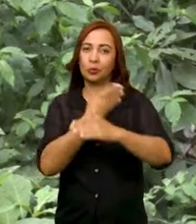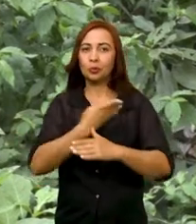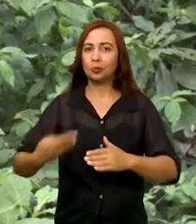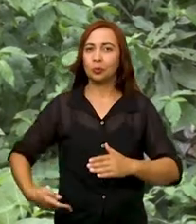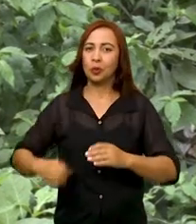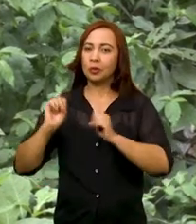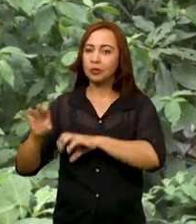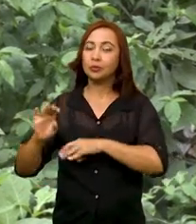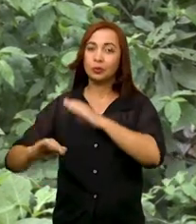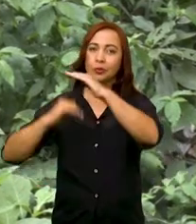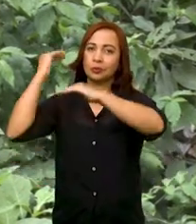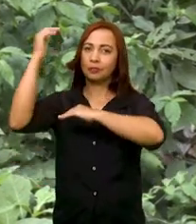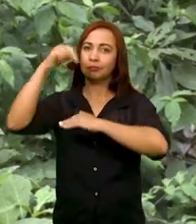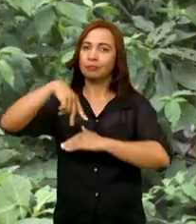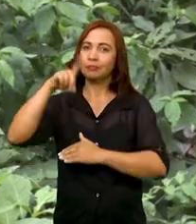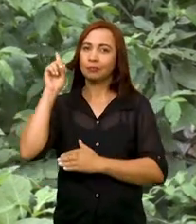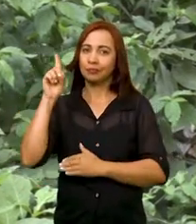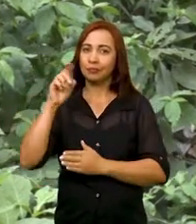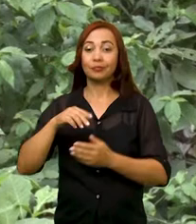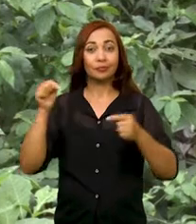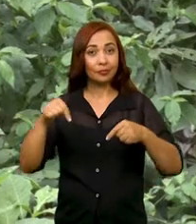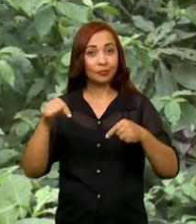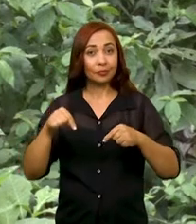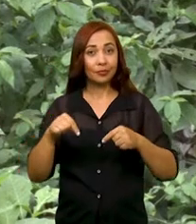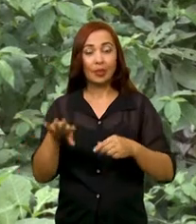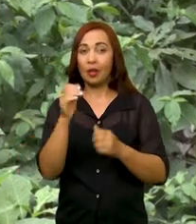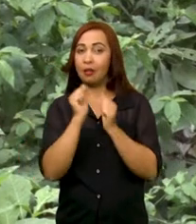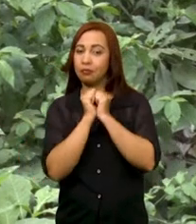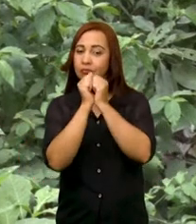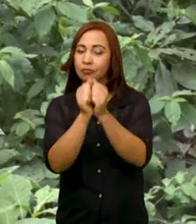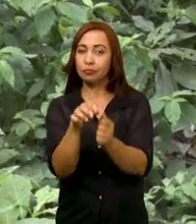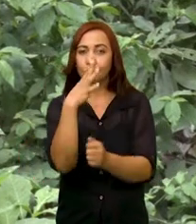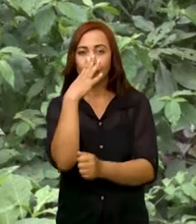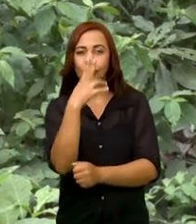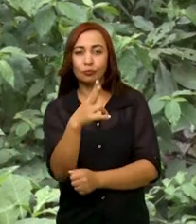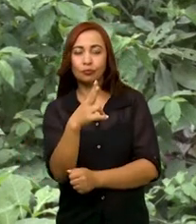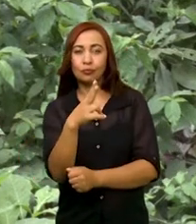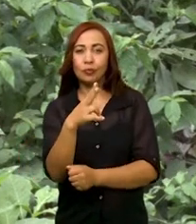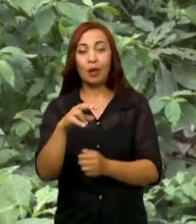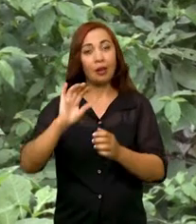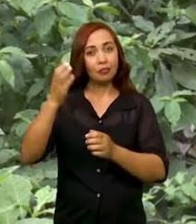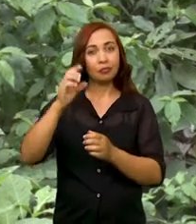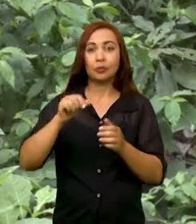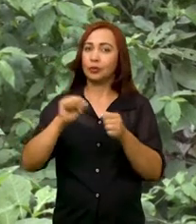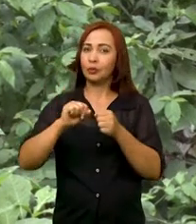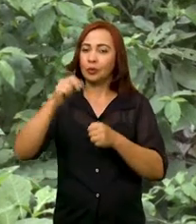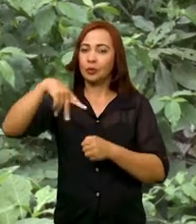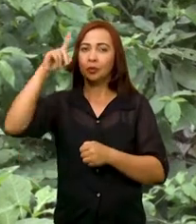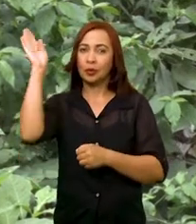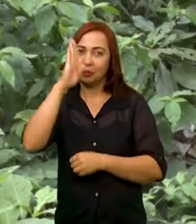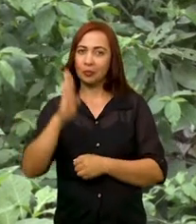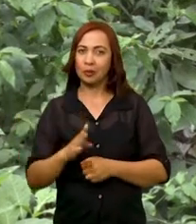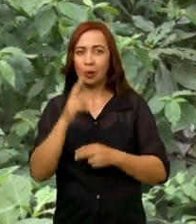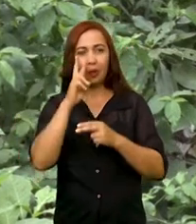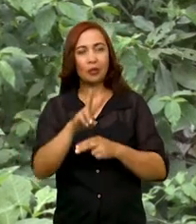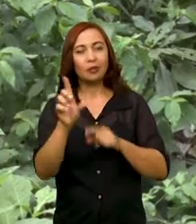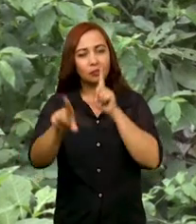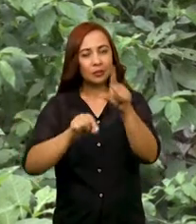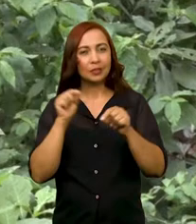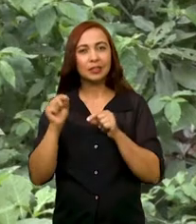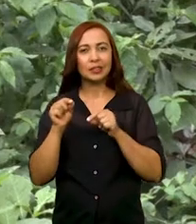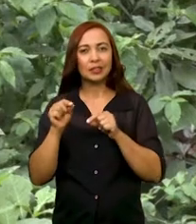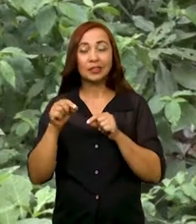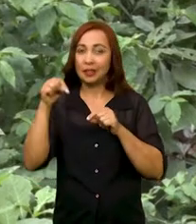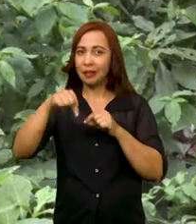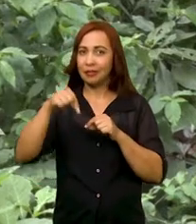instituições públicas de ensino superior nordestinas. Aqui, a gente acompanha a ciência produzida no Nordeste Brasileiro. Confira